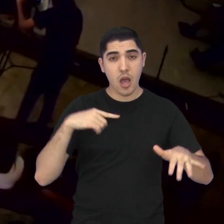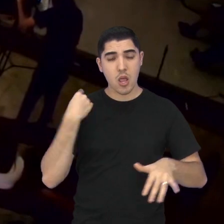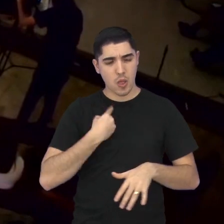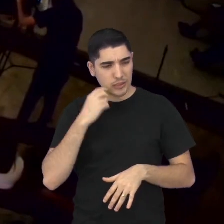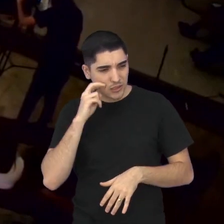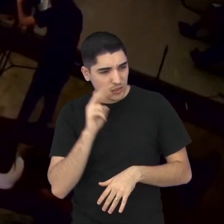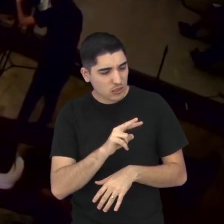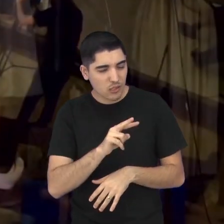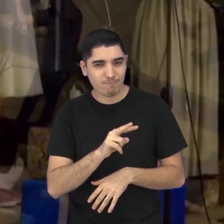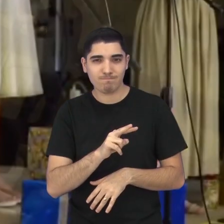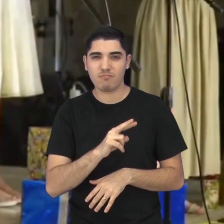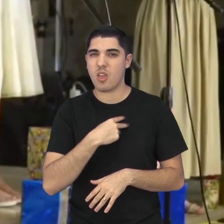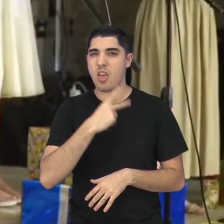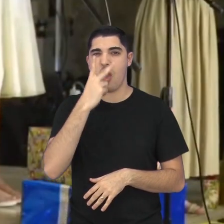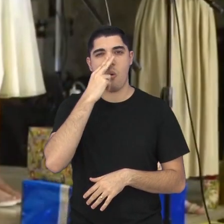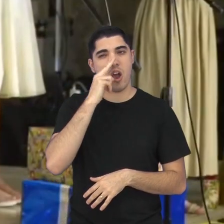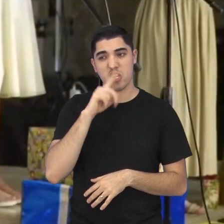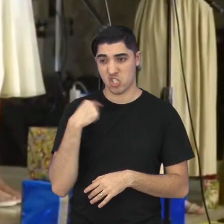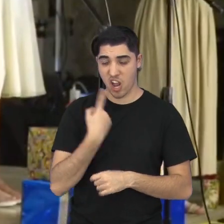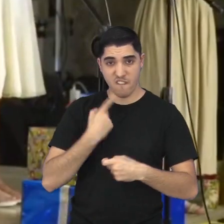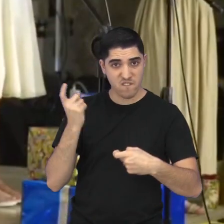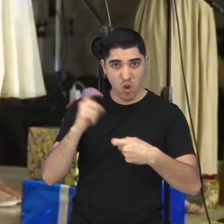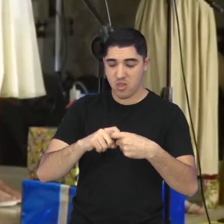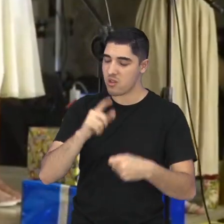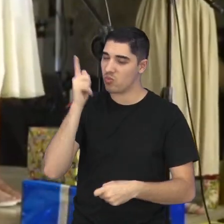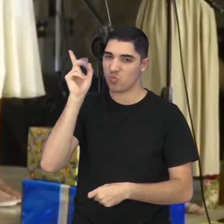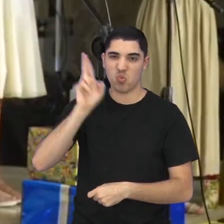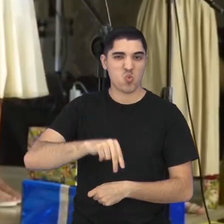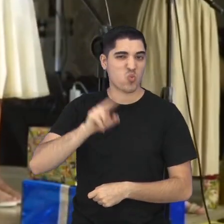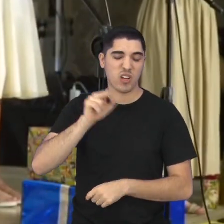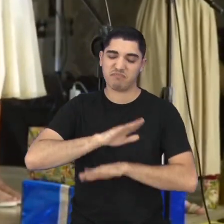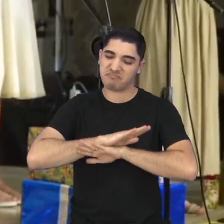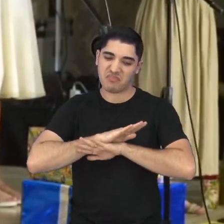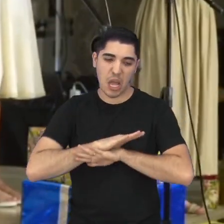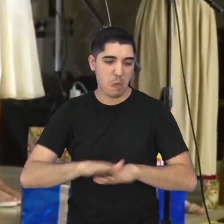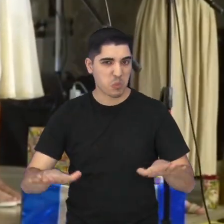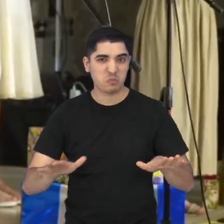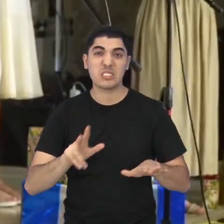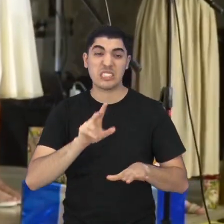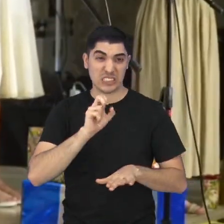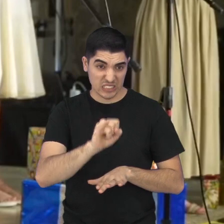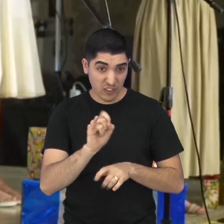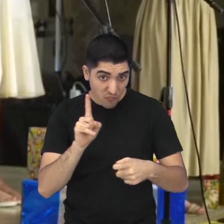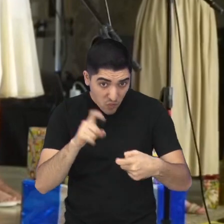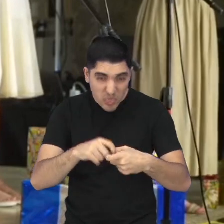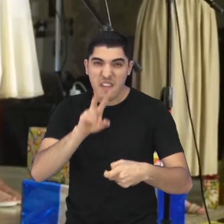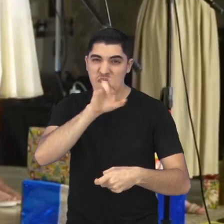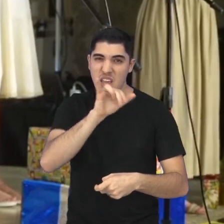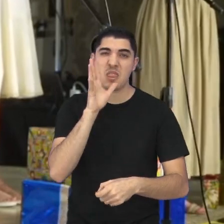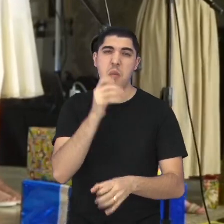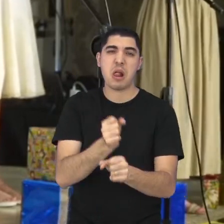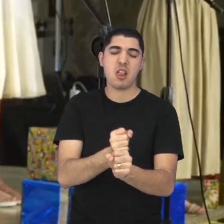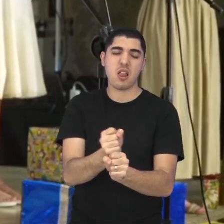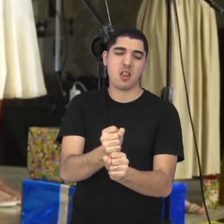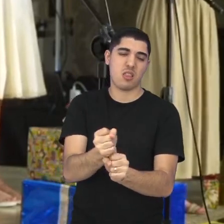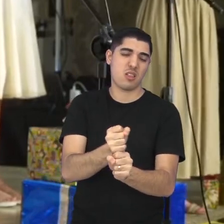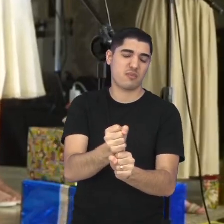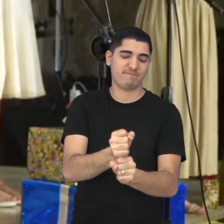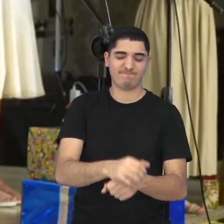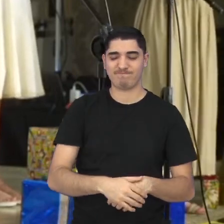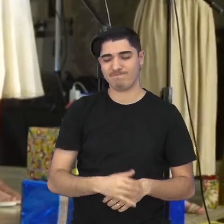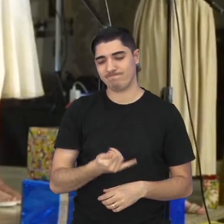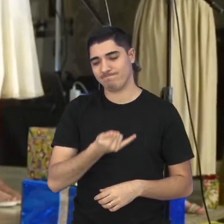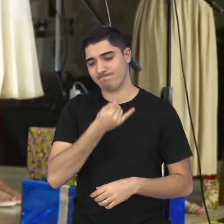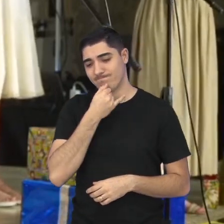acho que nunca a gente volta mais, né? Acho que se voltar, vai demorar anos para voltar. Mas não, a gente